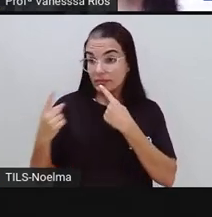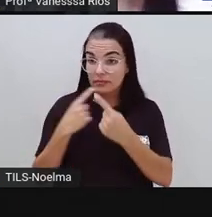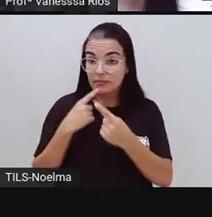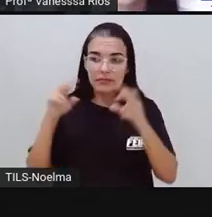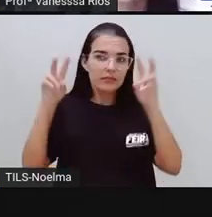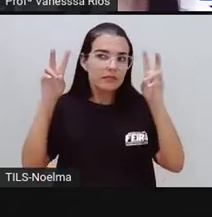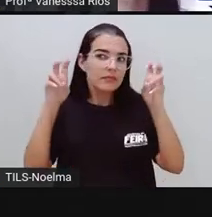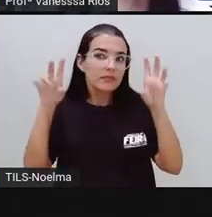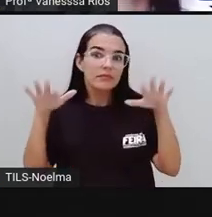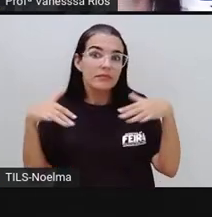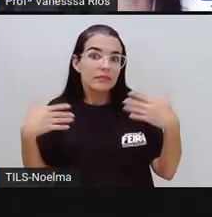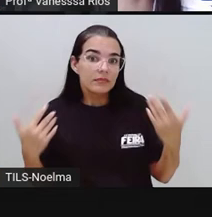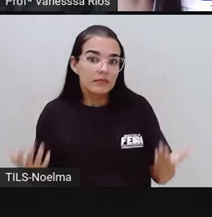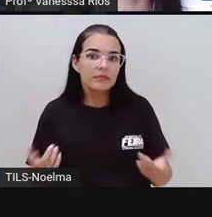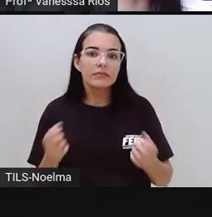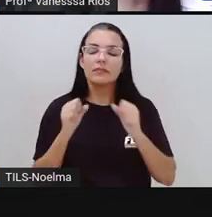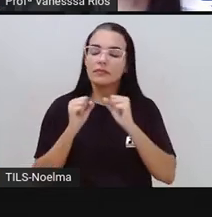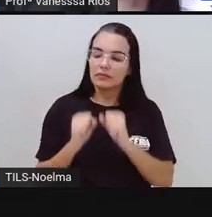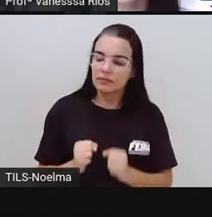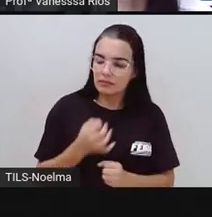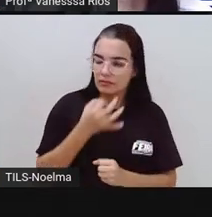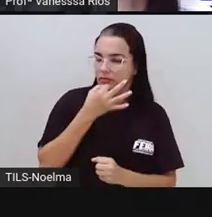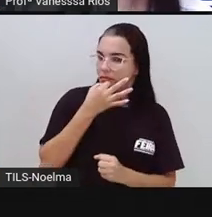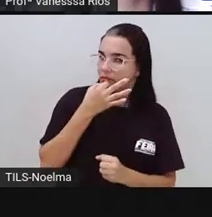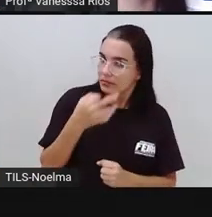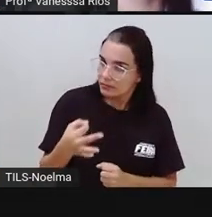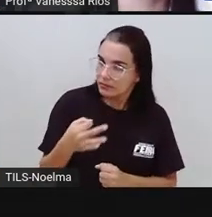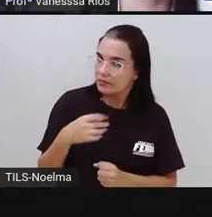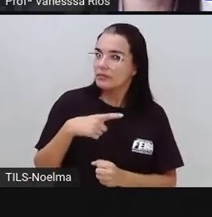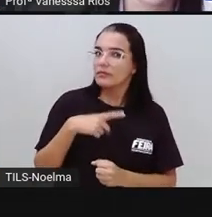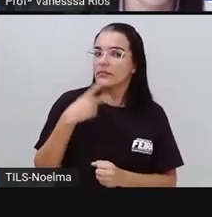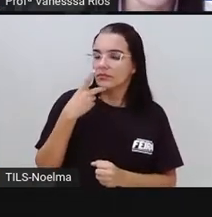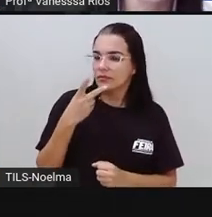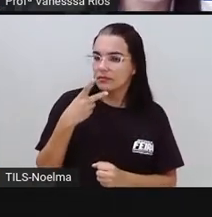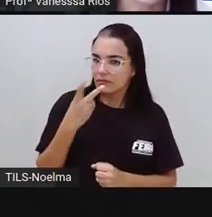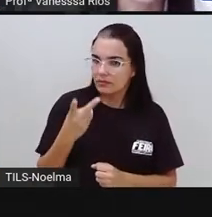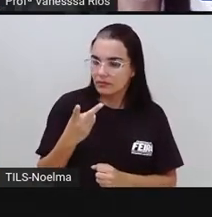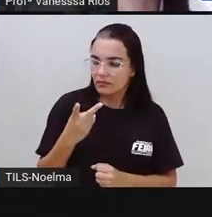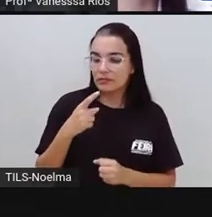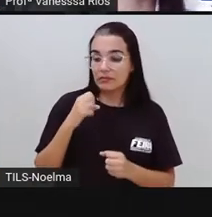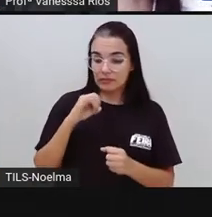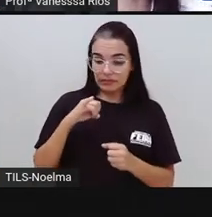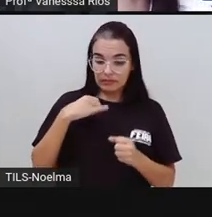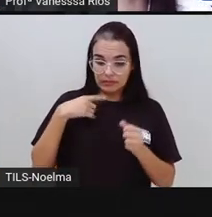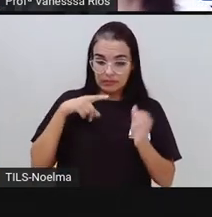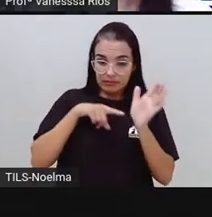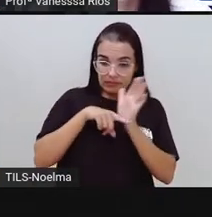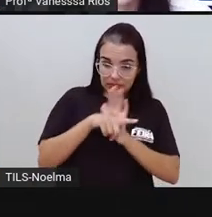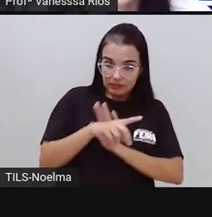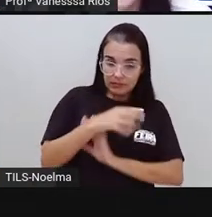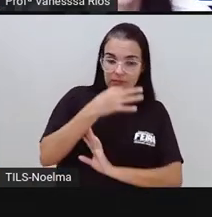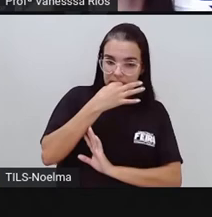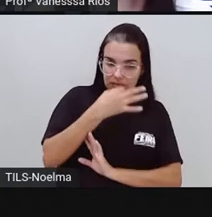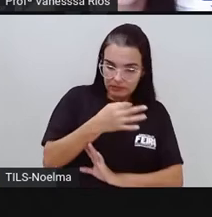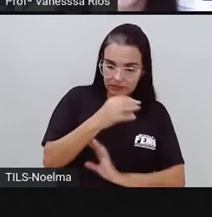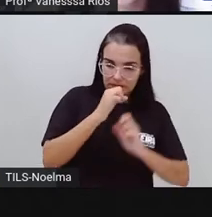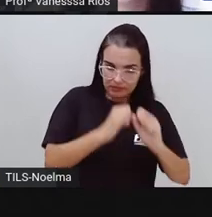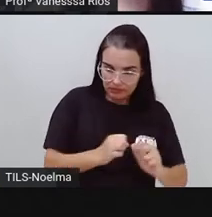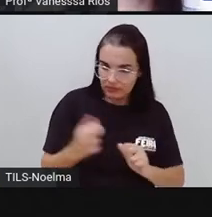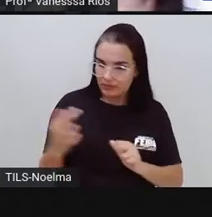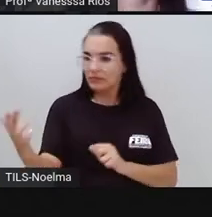vai ser abordado, né? Opiniões vão ser dadas, tanto de quem está perguntando, quanto principalmente de quem está